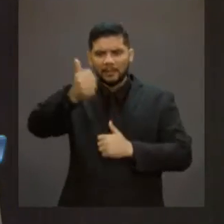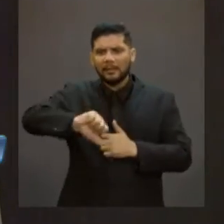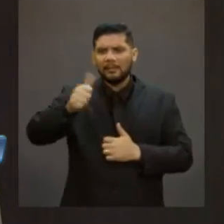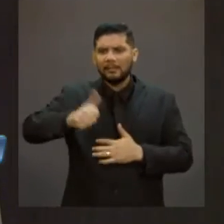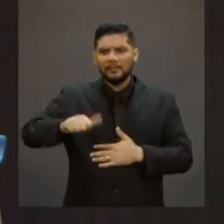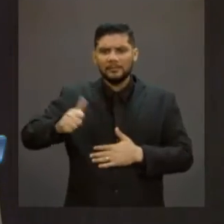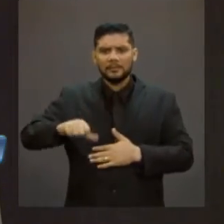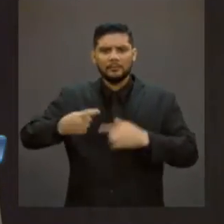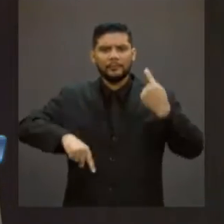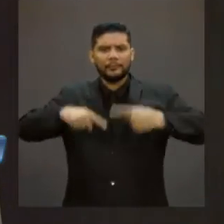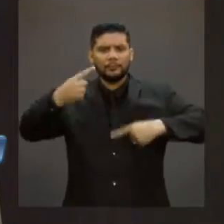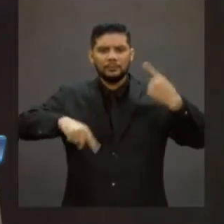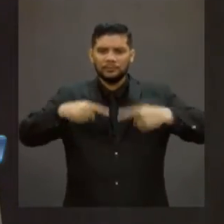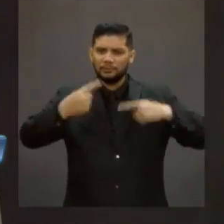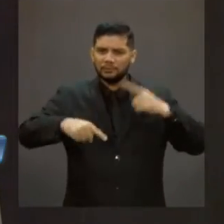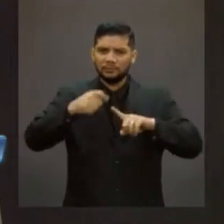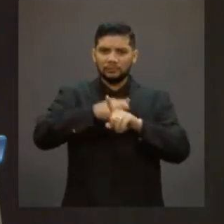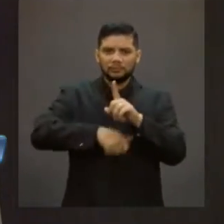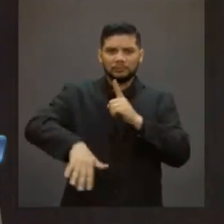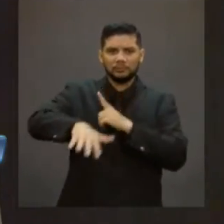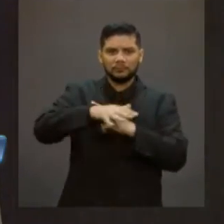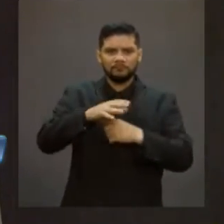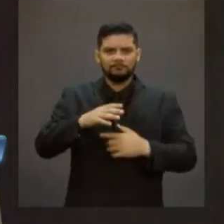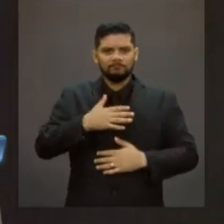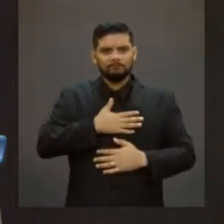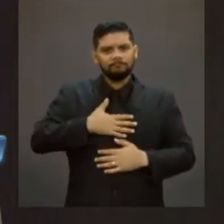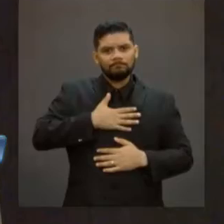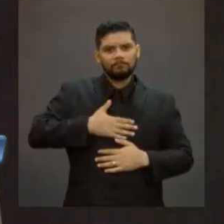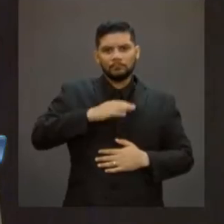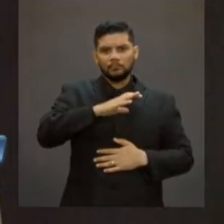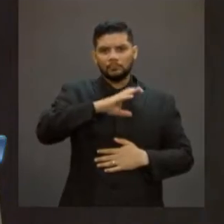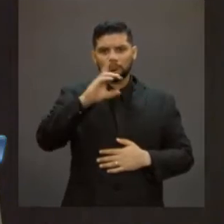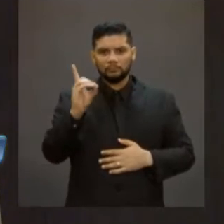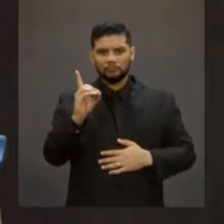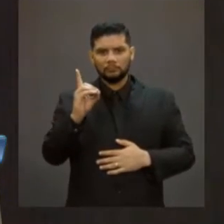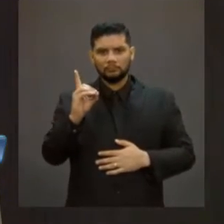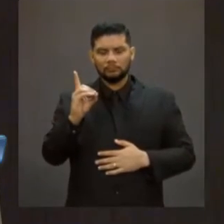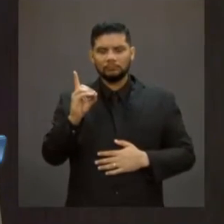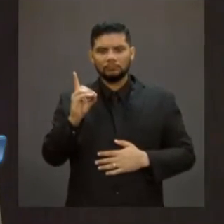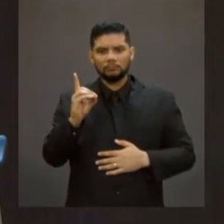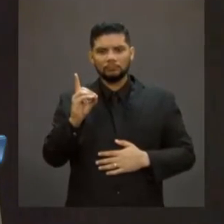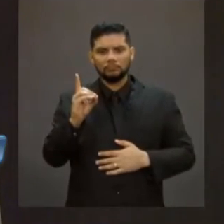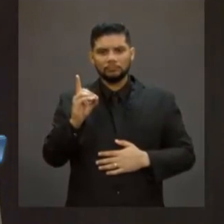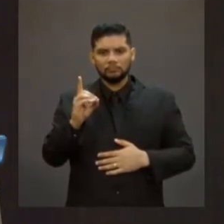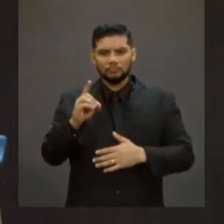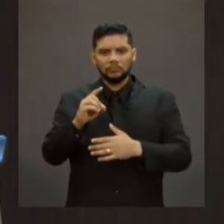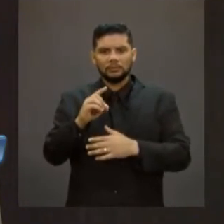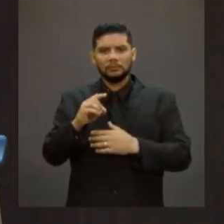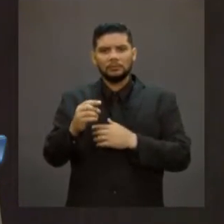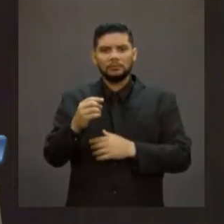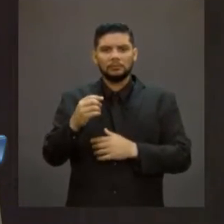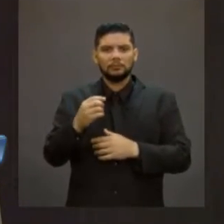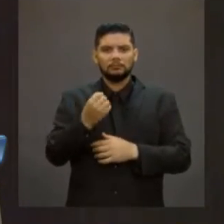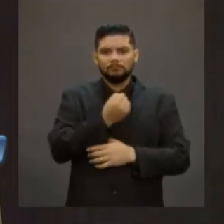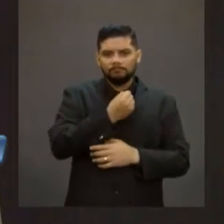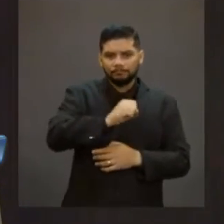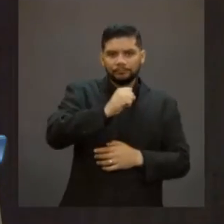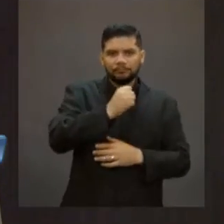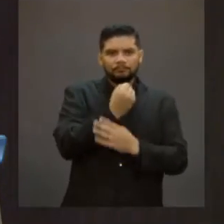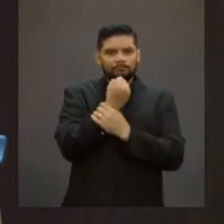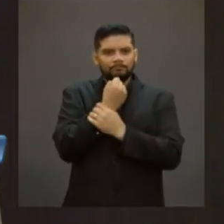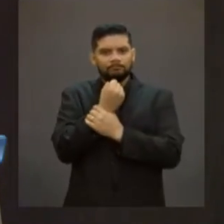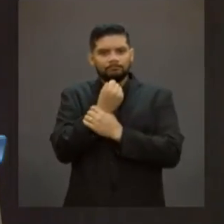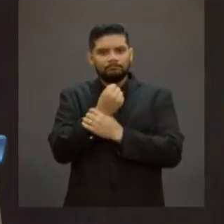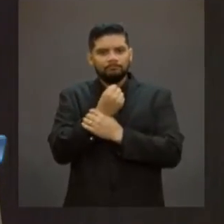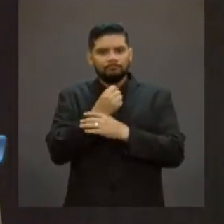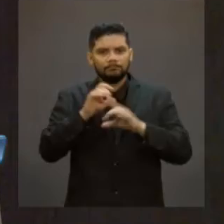sou lotado, com muito orgulho, na coordenação de alta complexidade do Serviço de Proteção Social Especial, do Departamento de Proteção